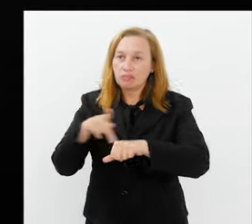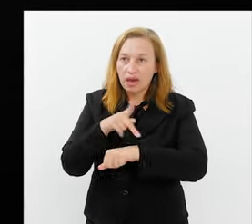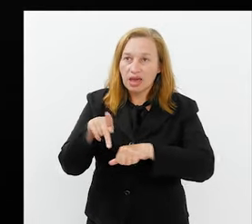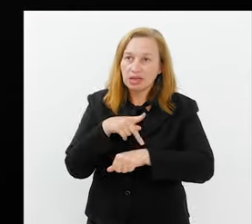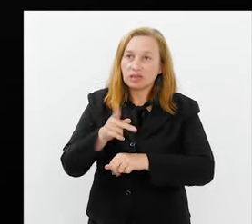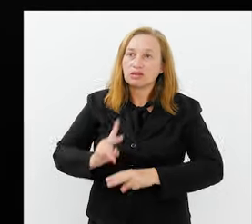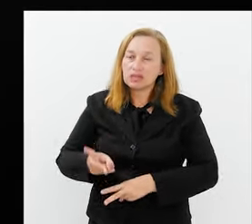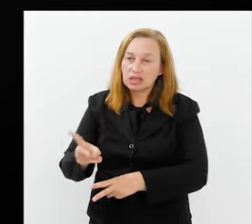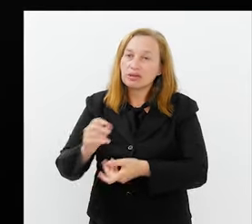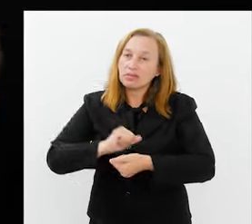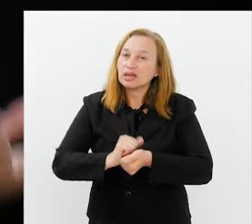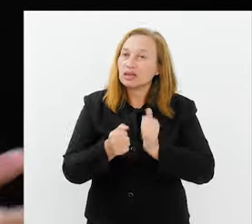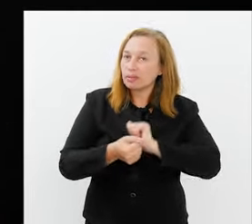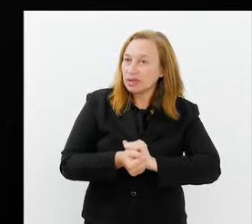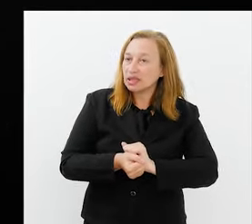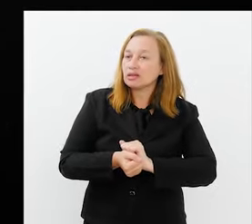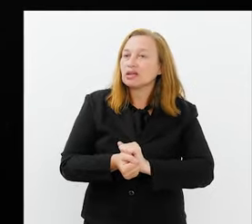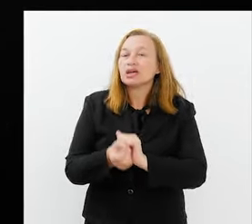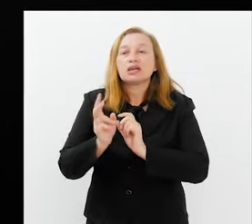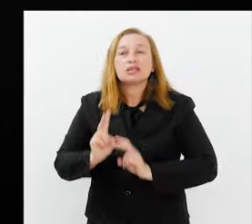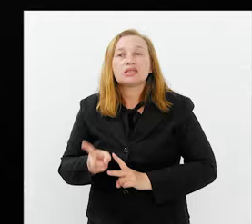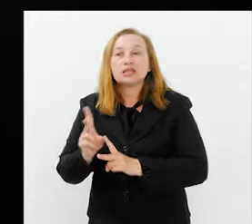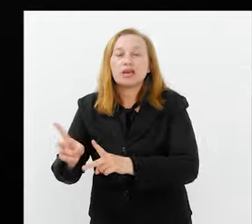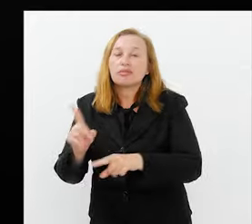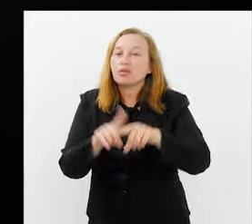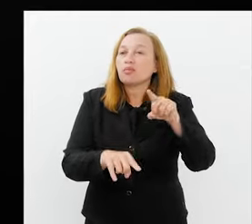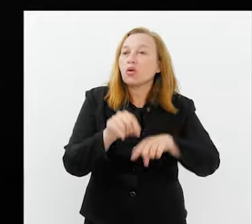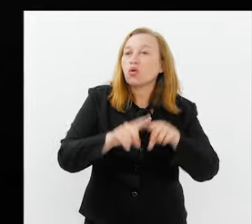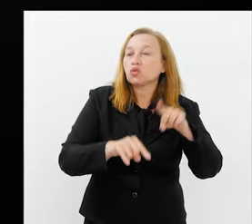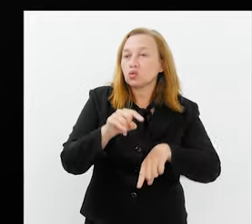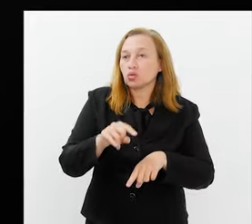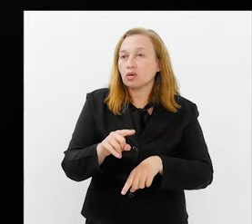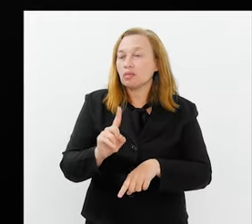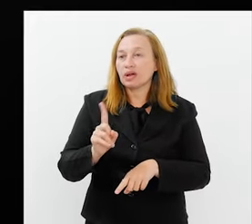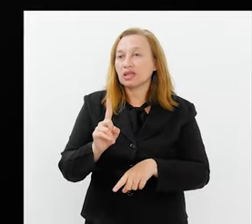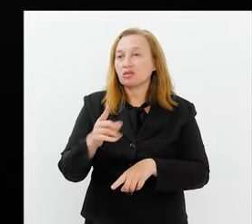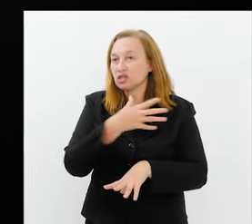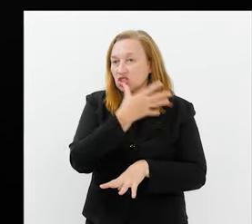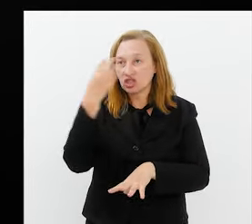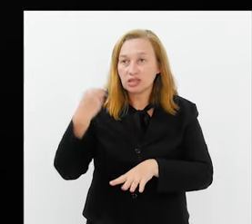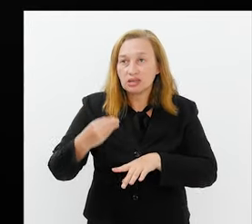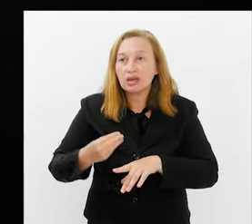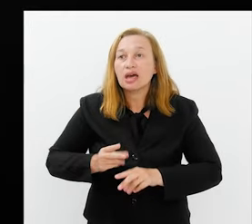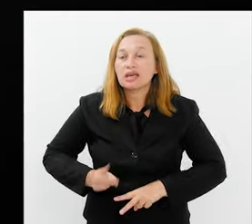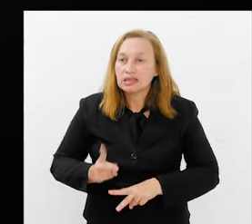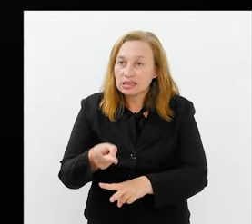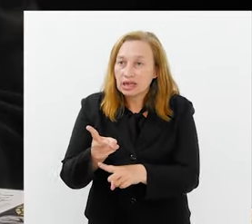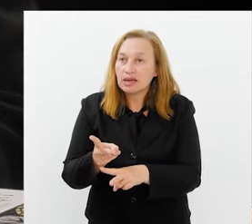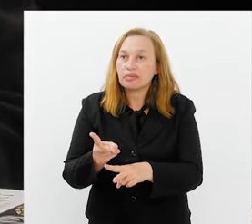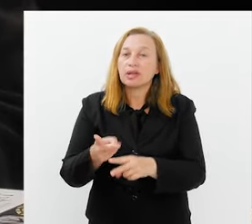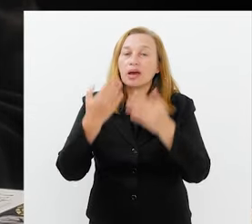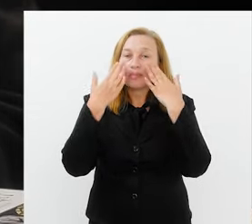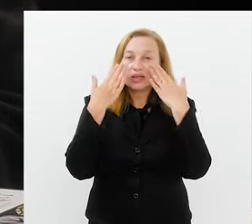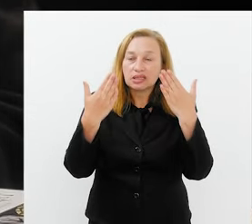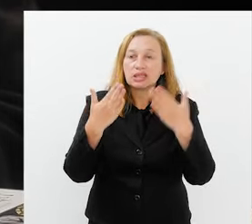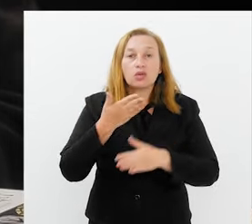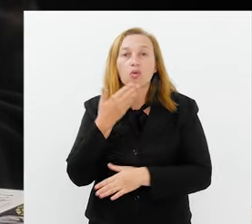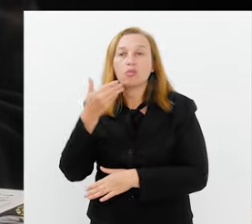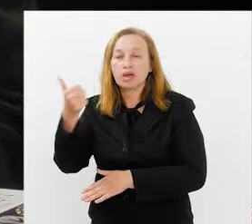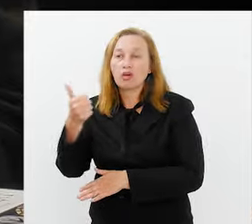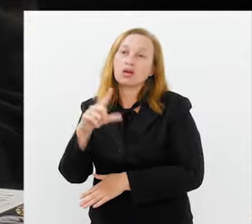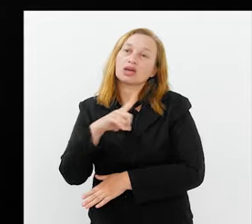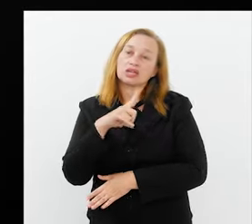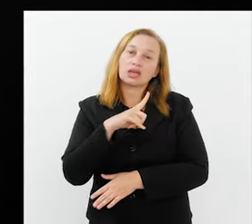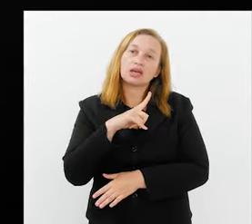estão sendo lançados fora do país. Então, eu estou sempre em constante busca para não ficar para trás, para a gente